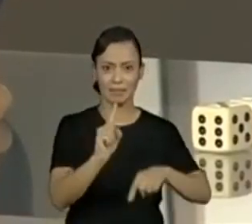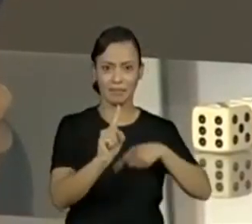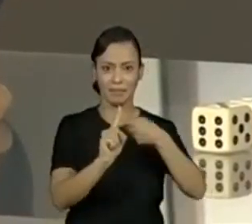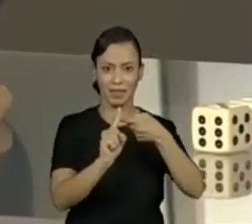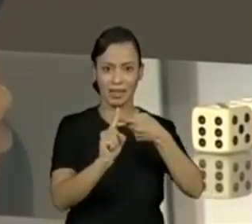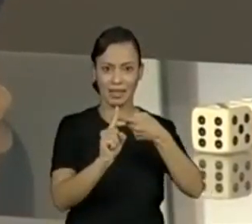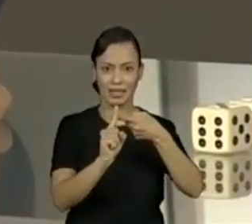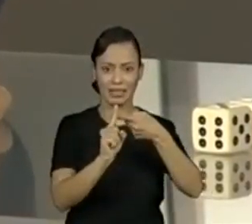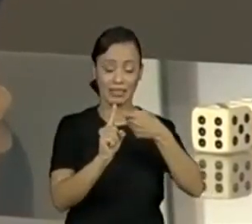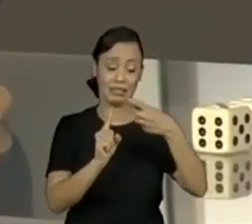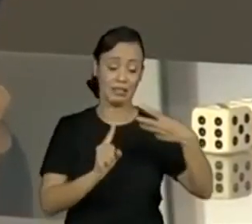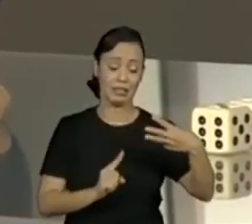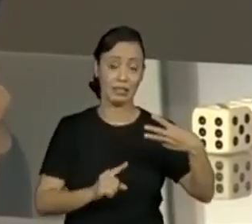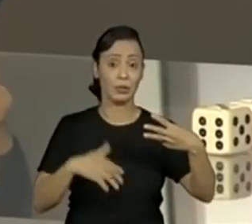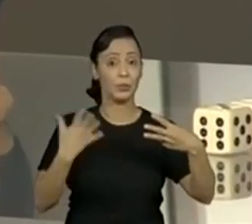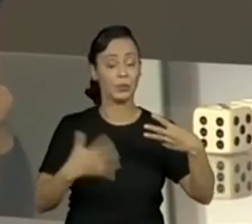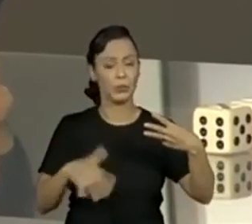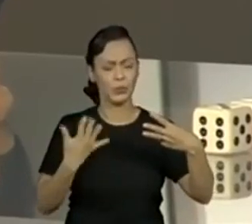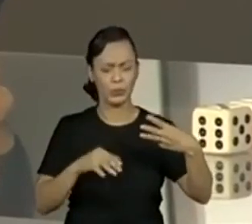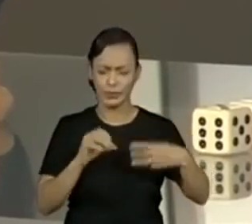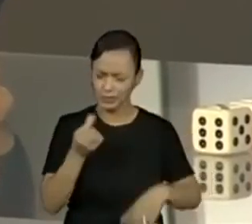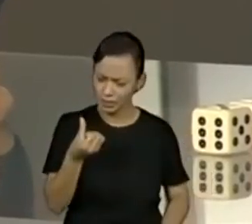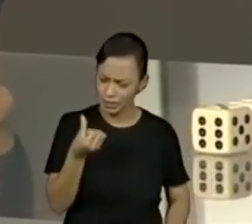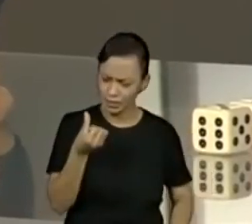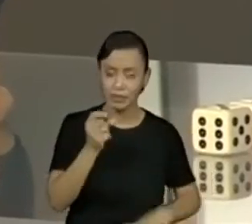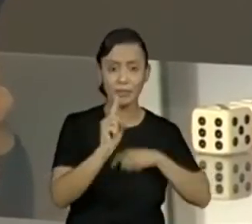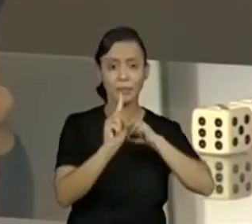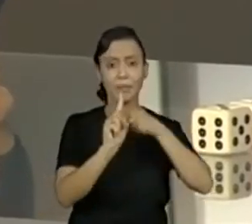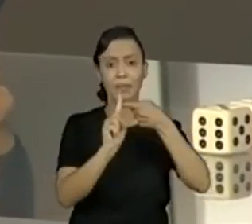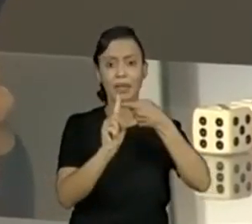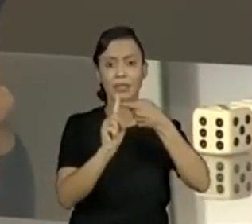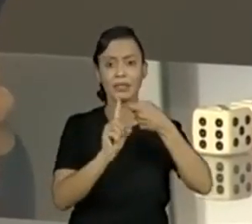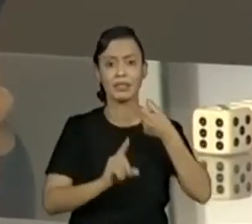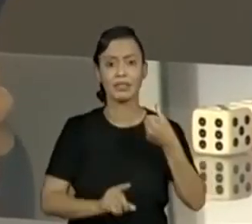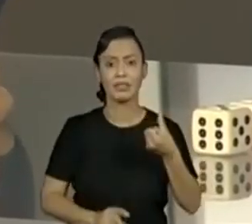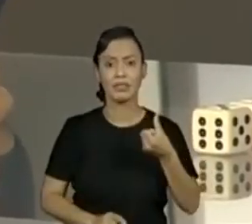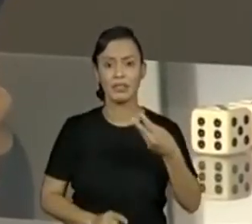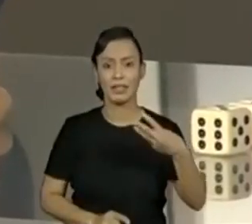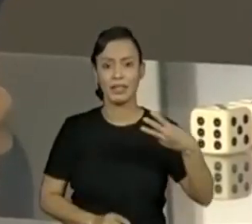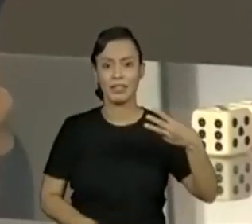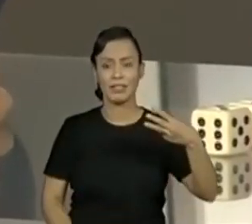você tirou um número grande, hein, Quanto que dá 6 mais 3? 8.